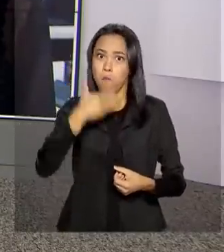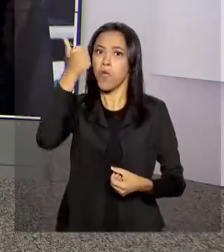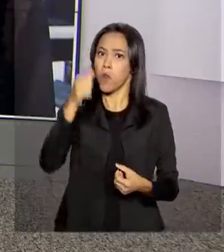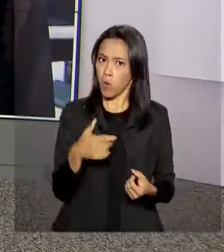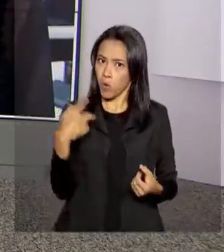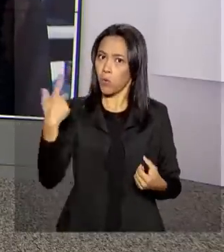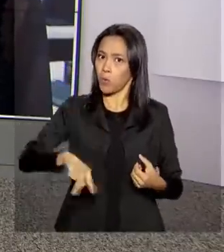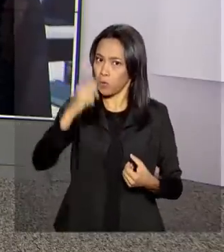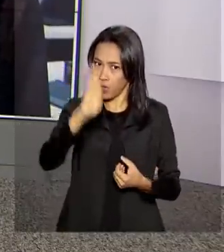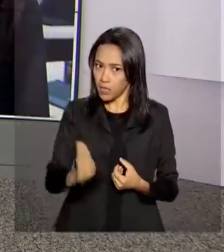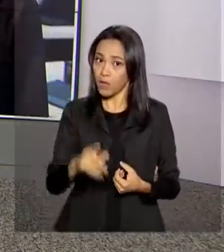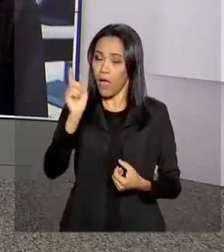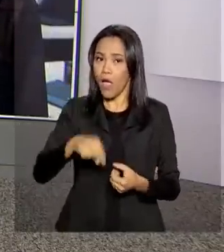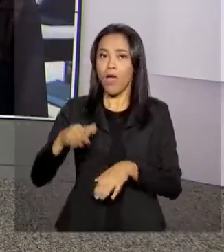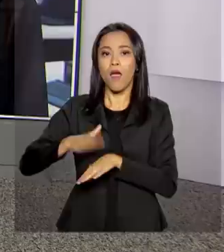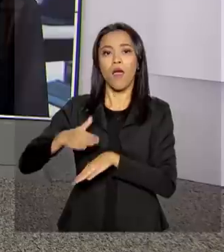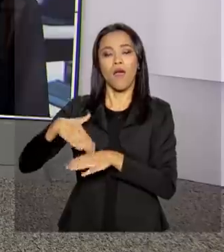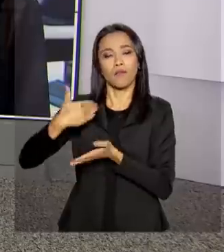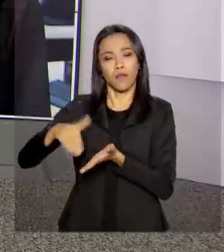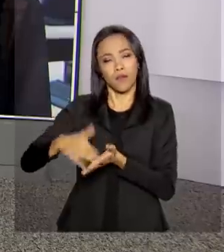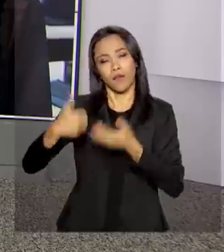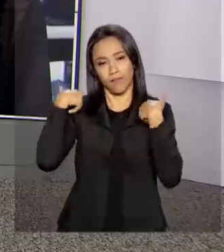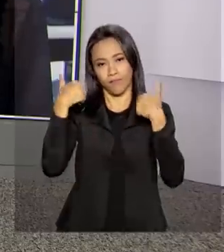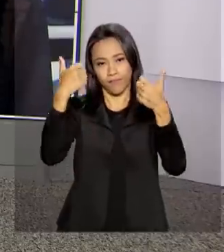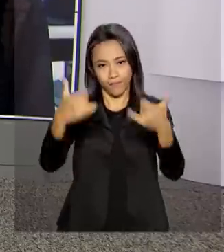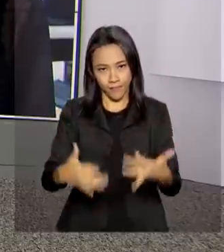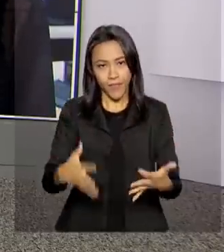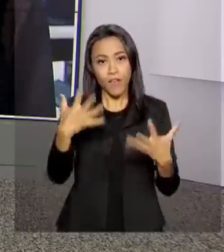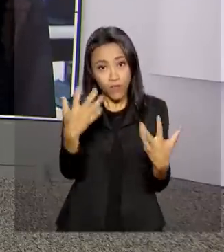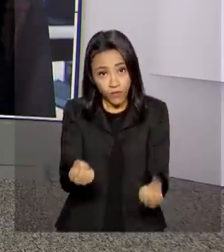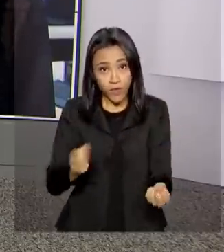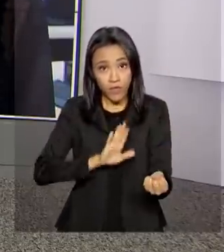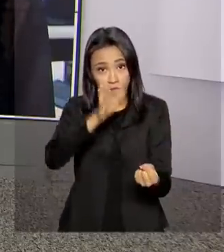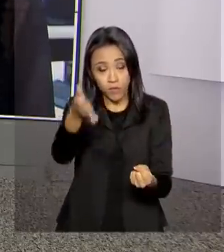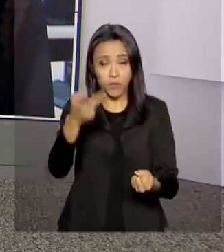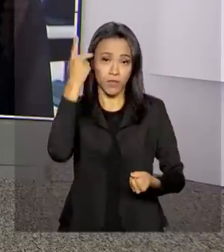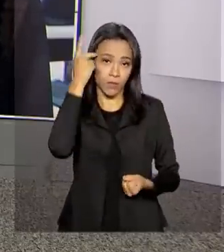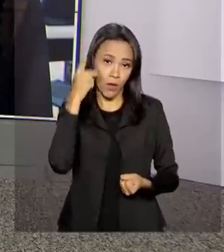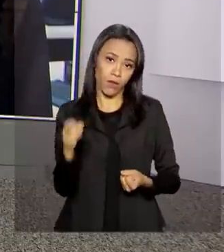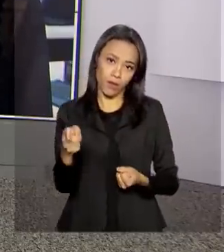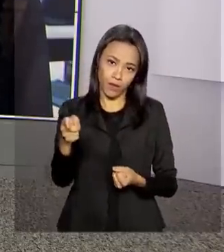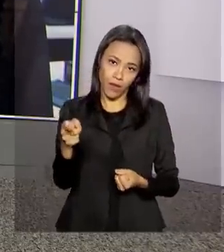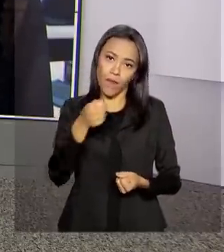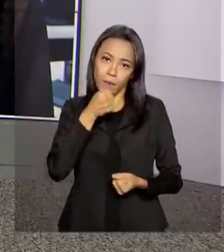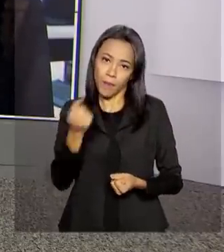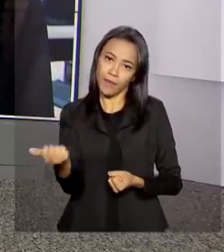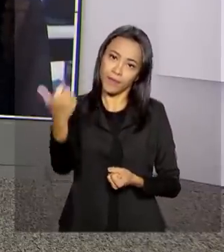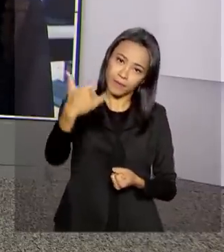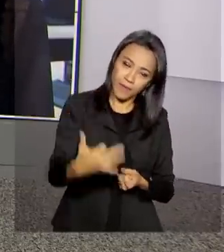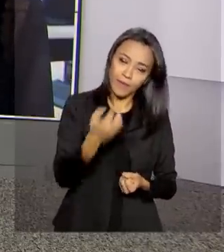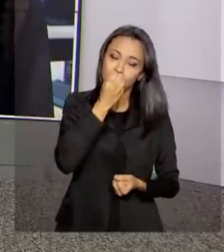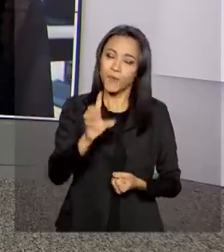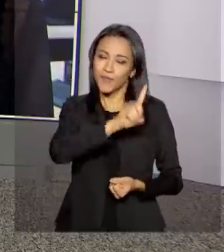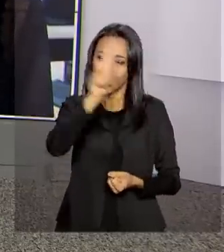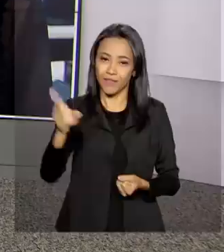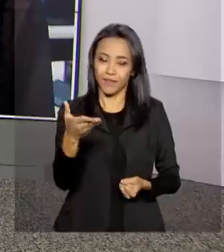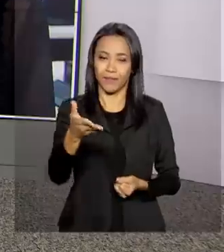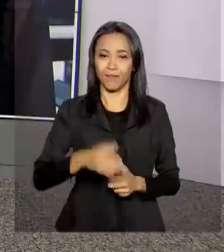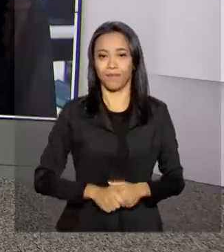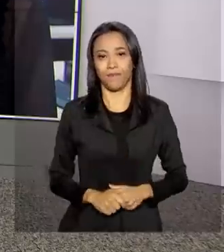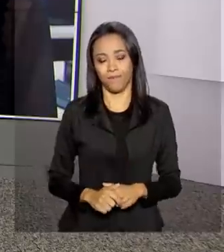Secretaria de Aviação Civil. A gente vai até a nossa redação em São Paulo conversar com a repórter Raquel Sets. Olá, Raquel. Muito bom dia para você.